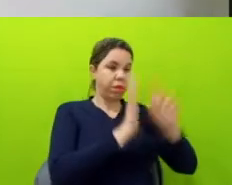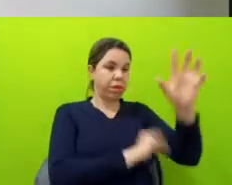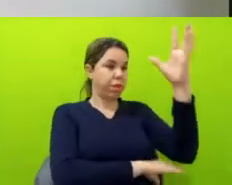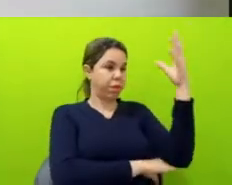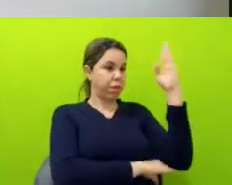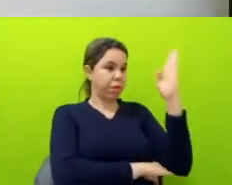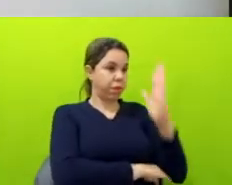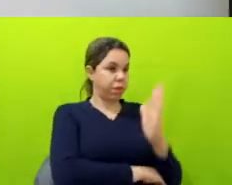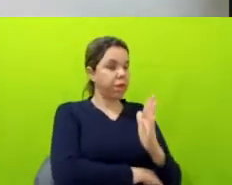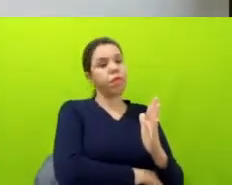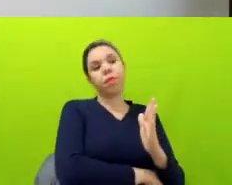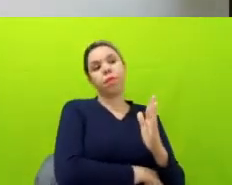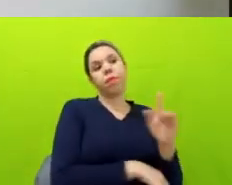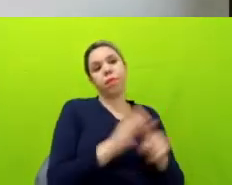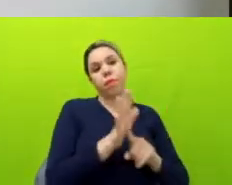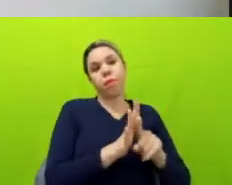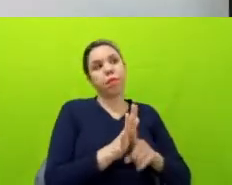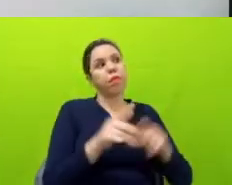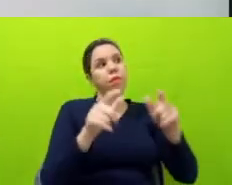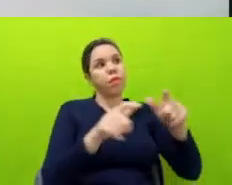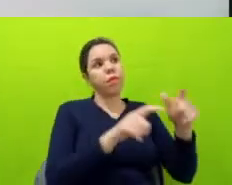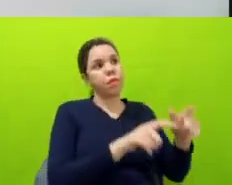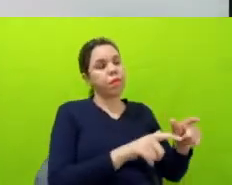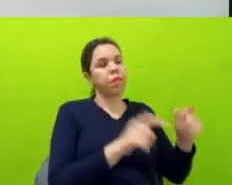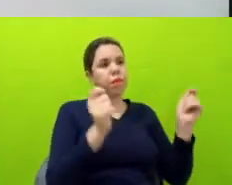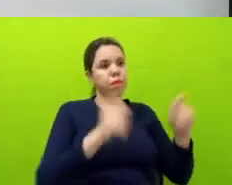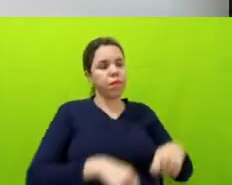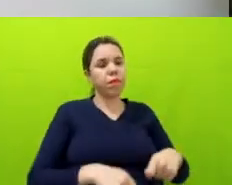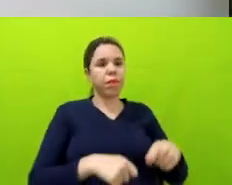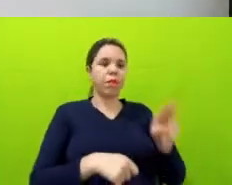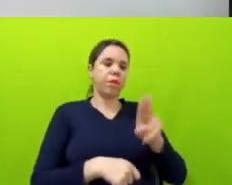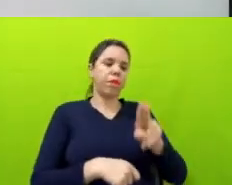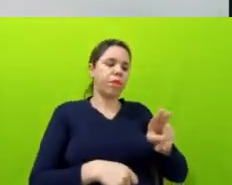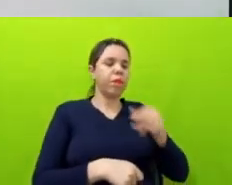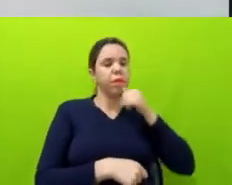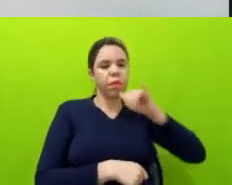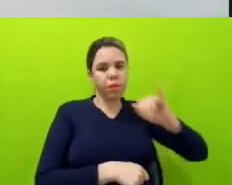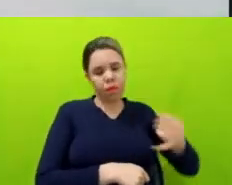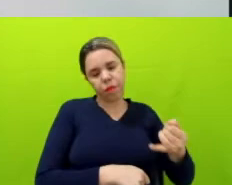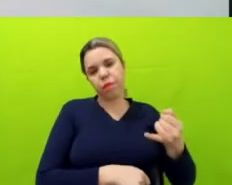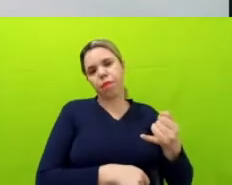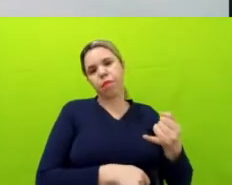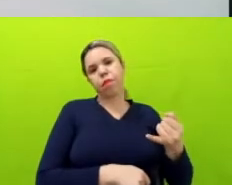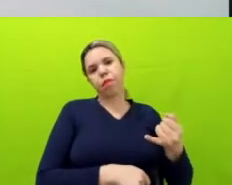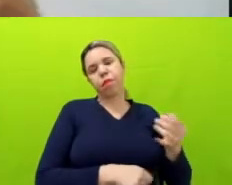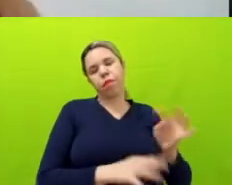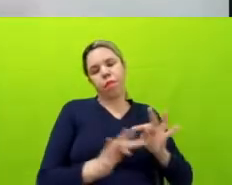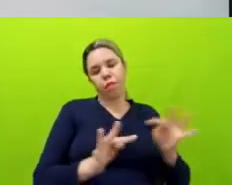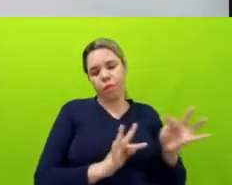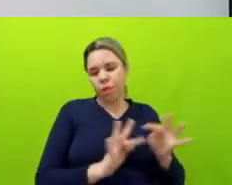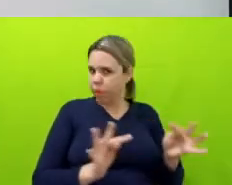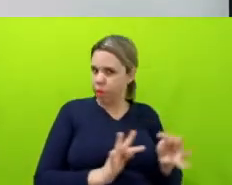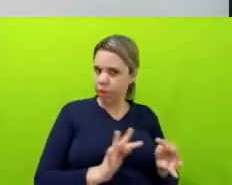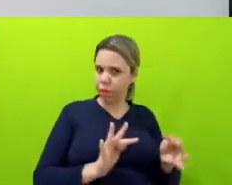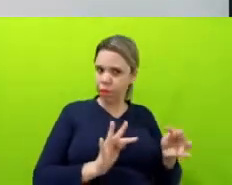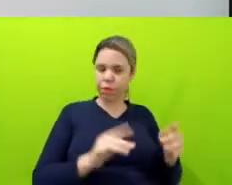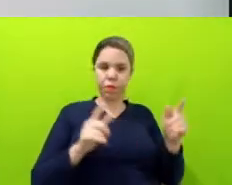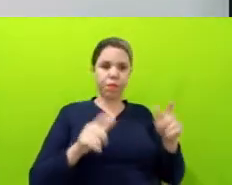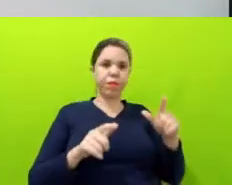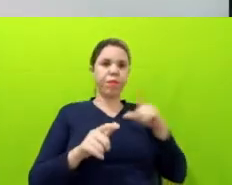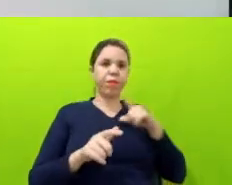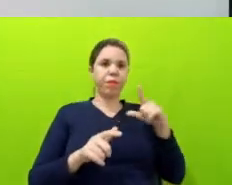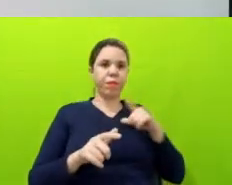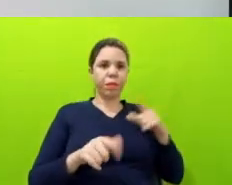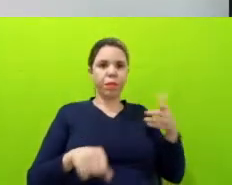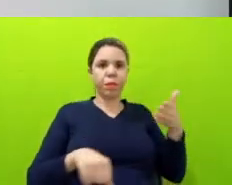estudos sobre onde tem passivo, onde tem áreas que a gente precisa recuperar, também onde tem áreas que a gente chama de ativo,